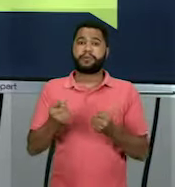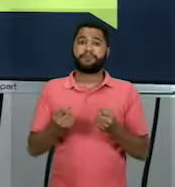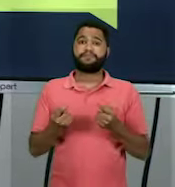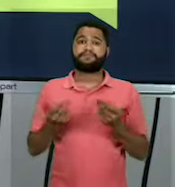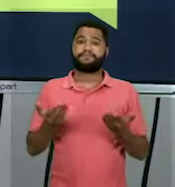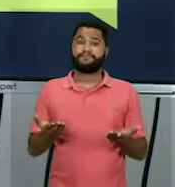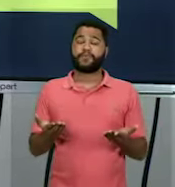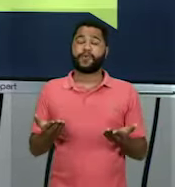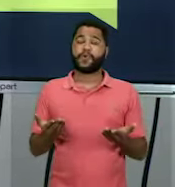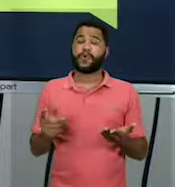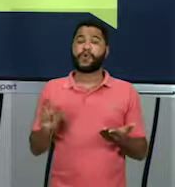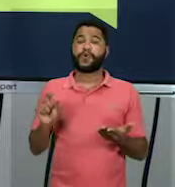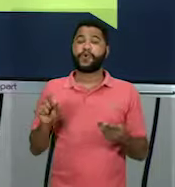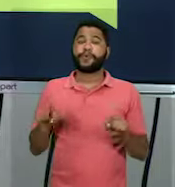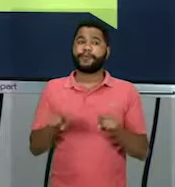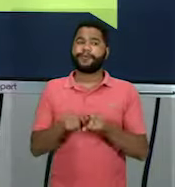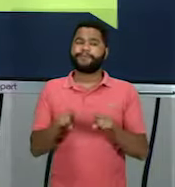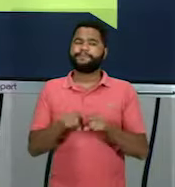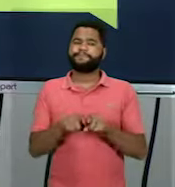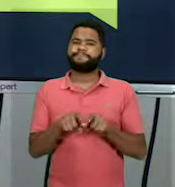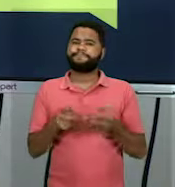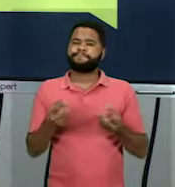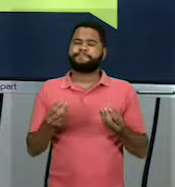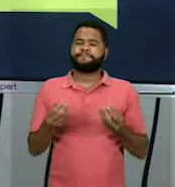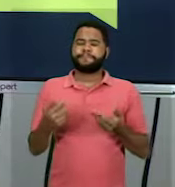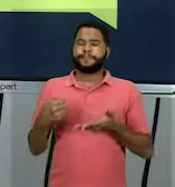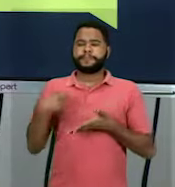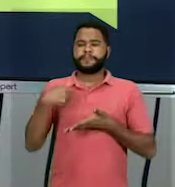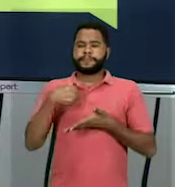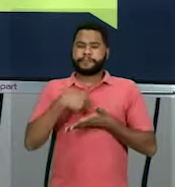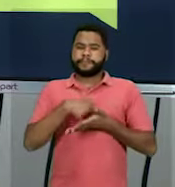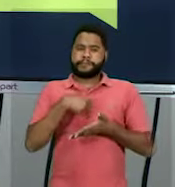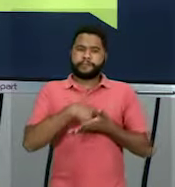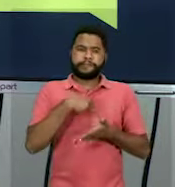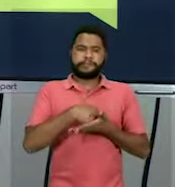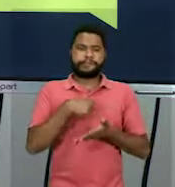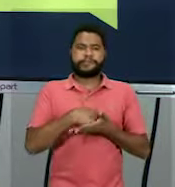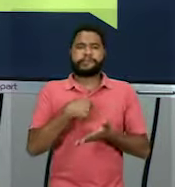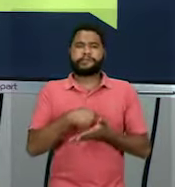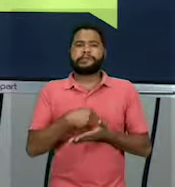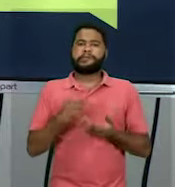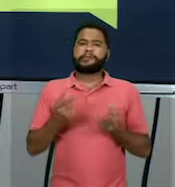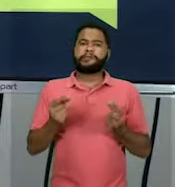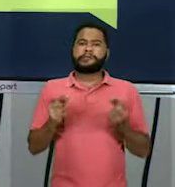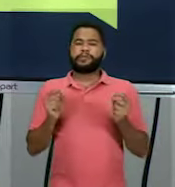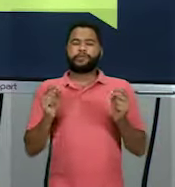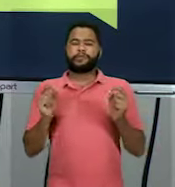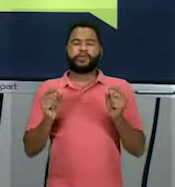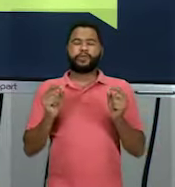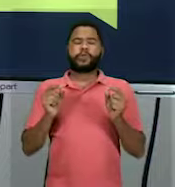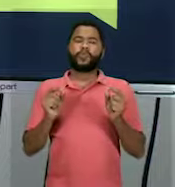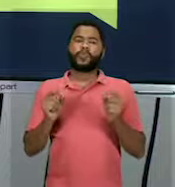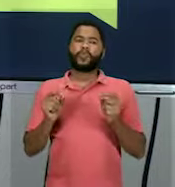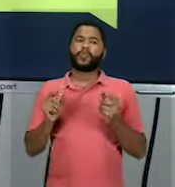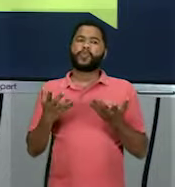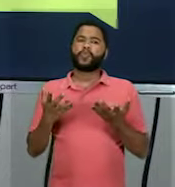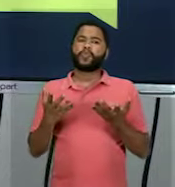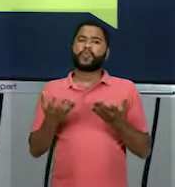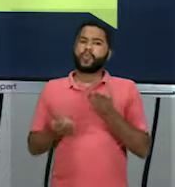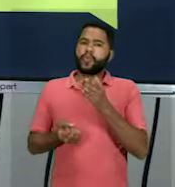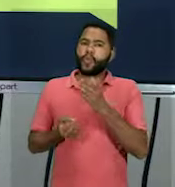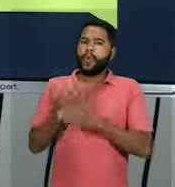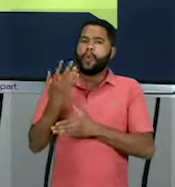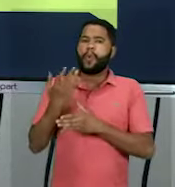ele vai ser ali também meio que obrigado, vamos dizer assim, a constituir, né, uma